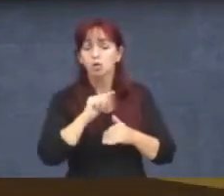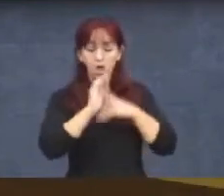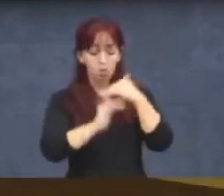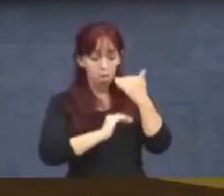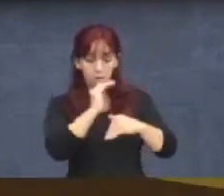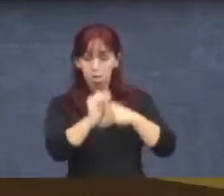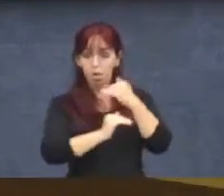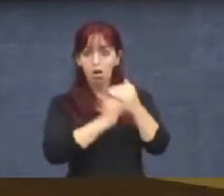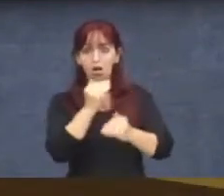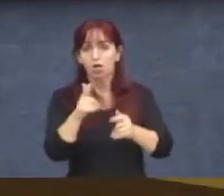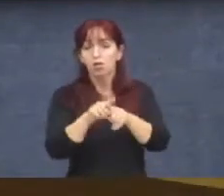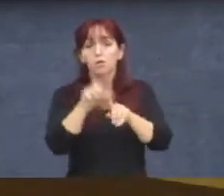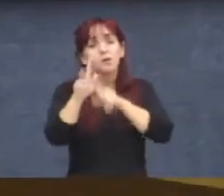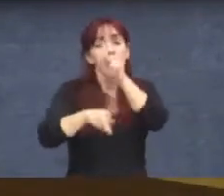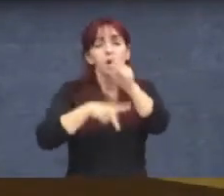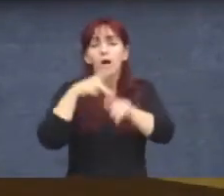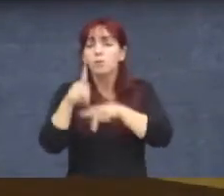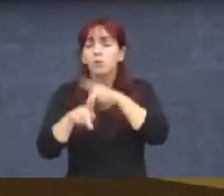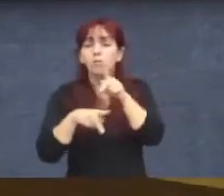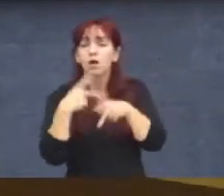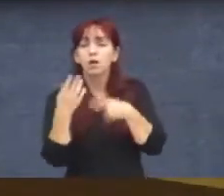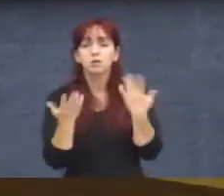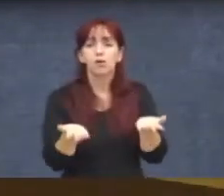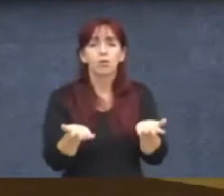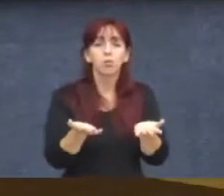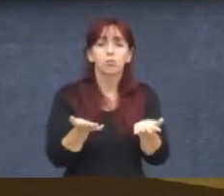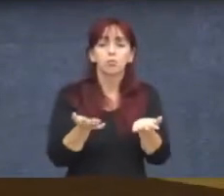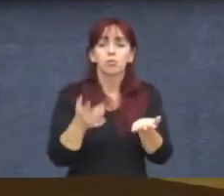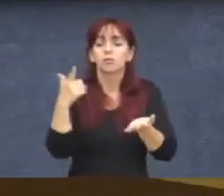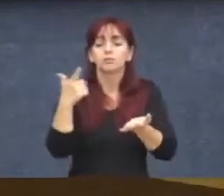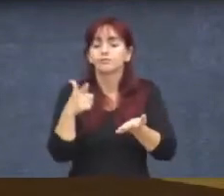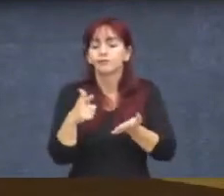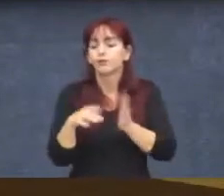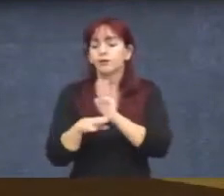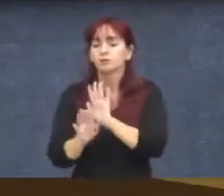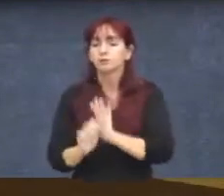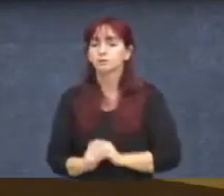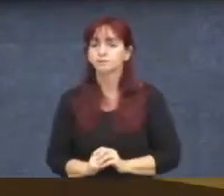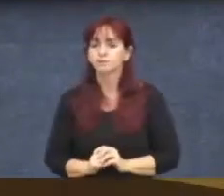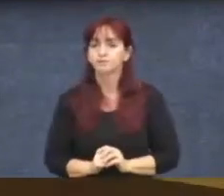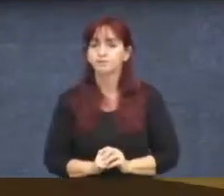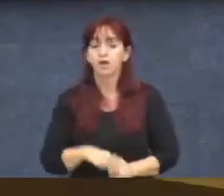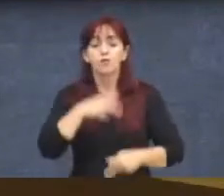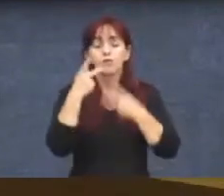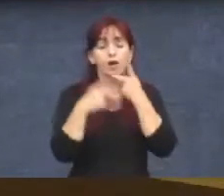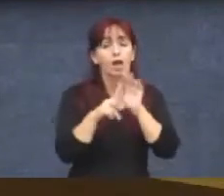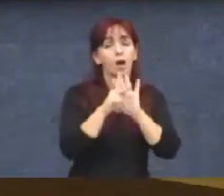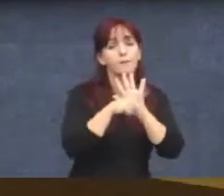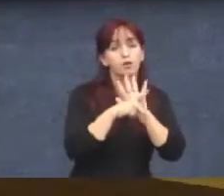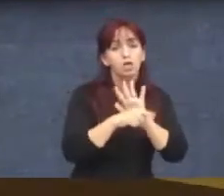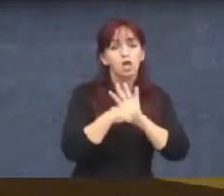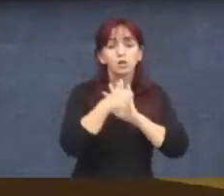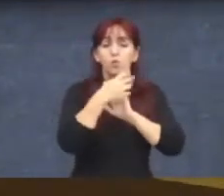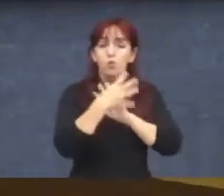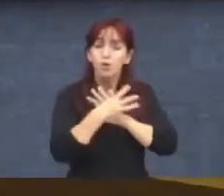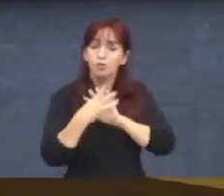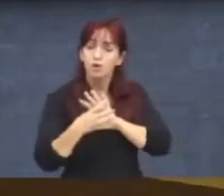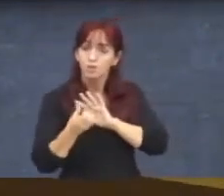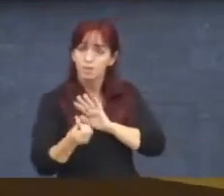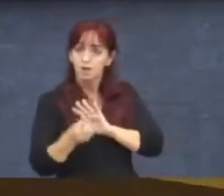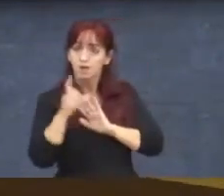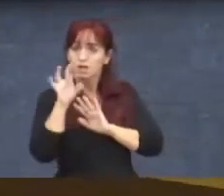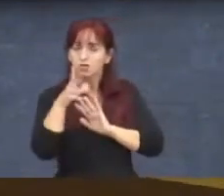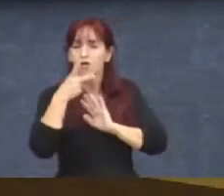efeitos e a população, na ponta, não é bem atendida. Falar do projeto 446 não é só